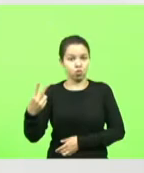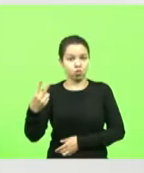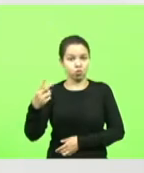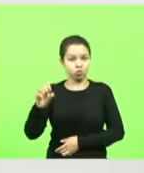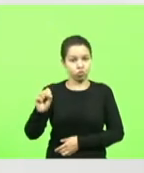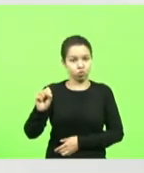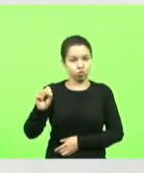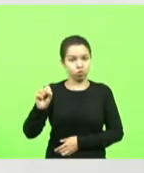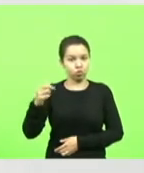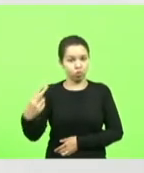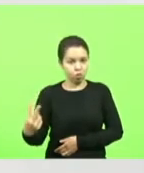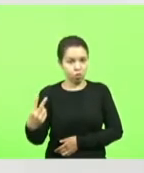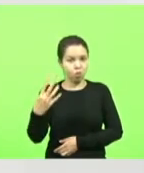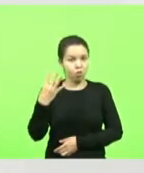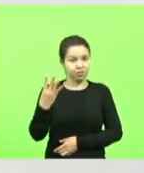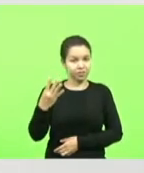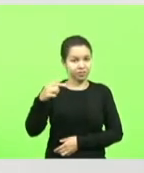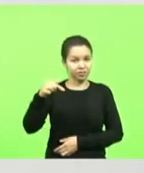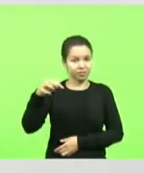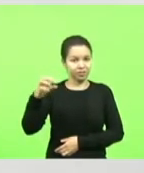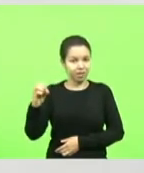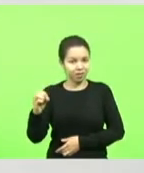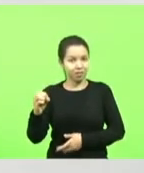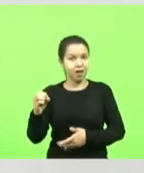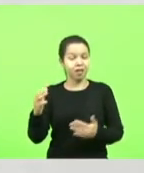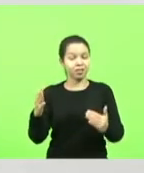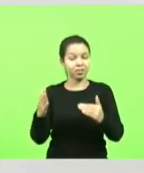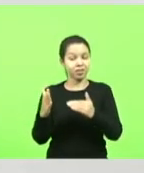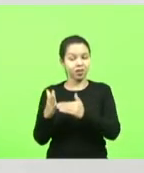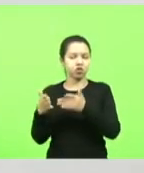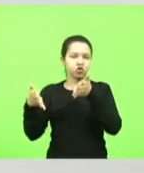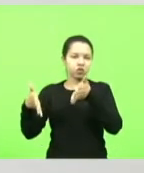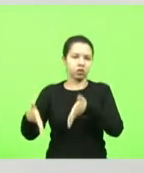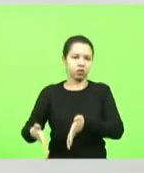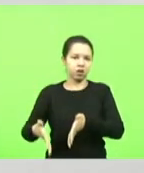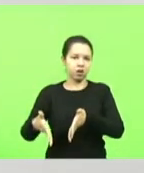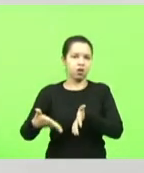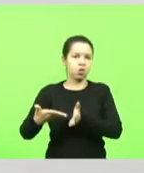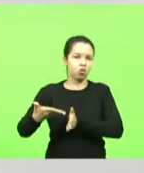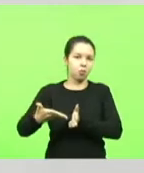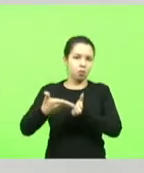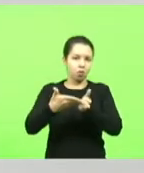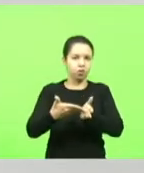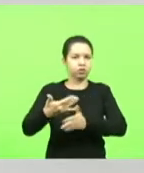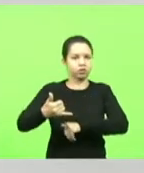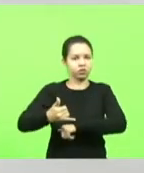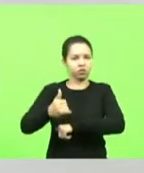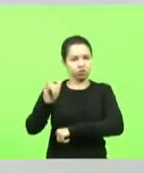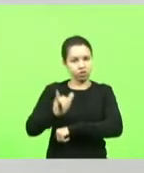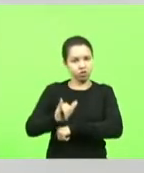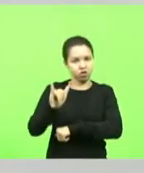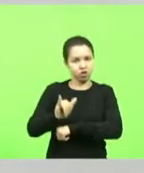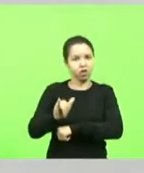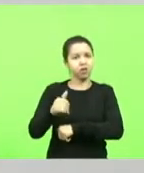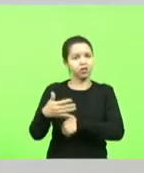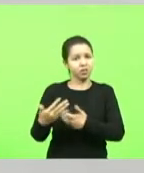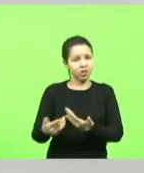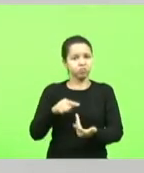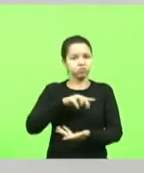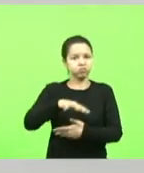até chegar ao porto de Itajari então é um verdadeiro calvário os motoristas